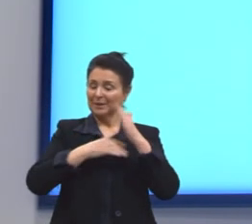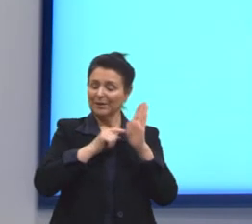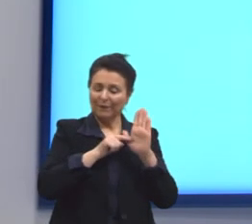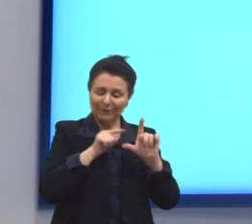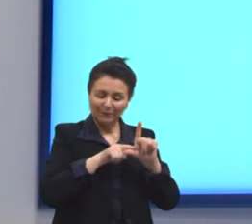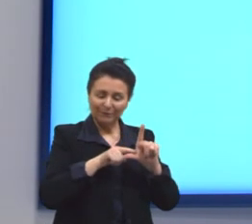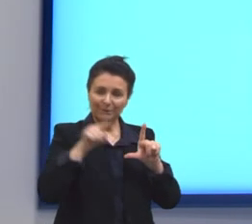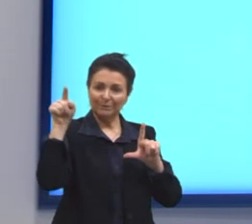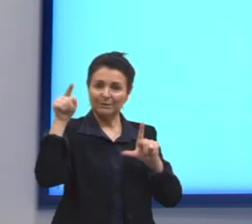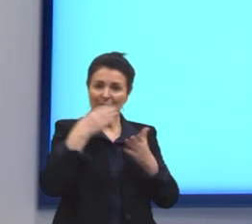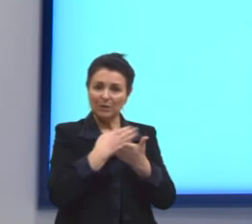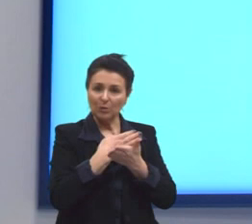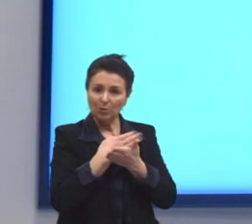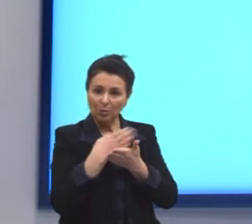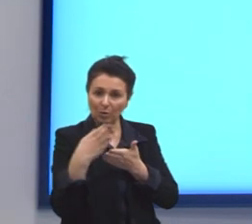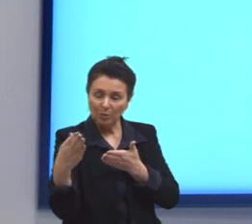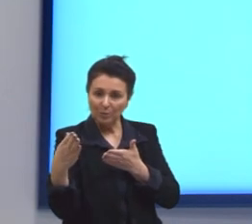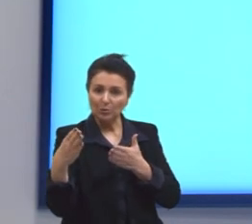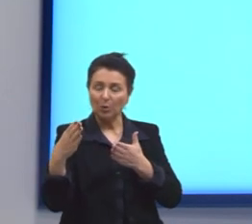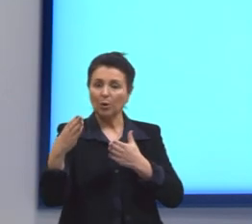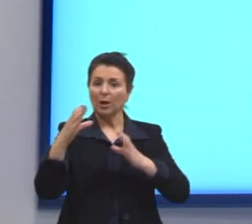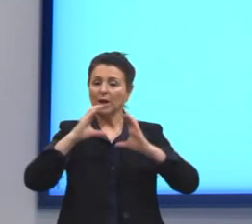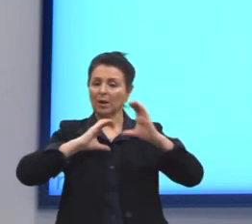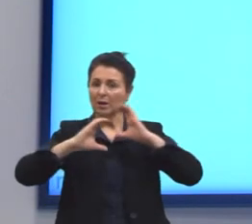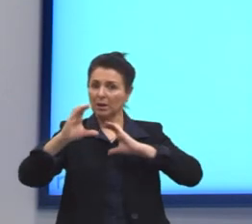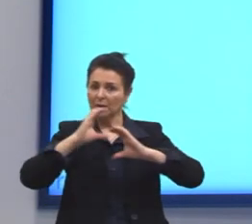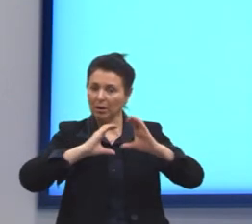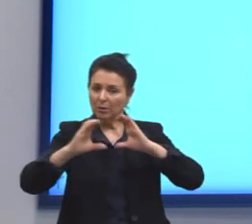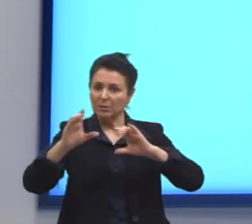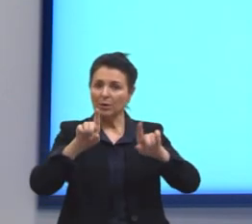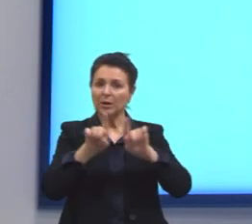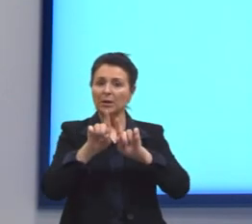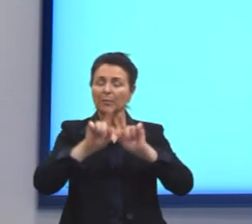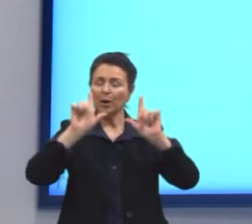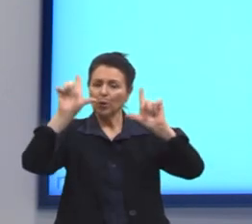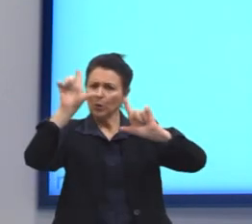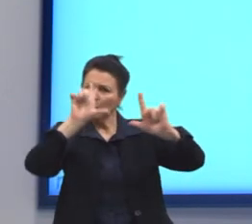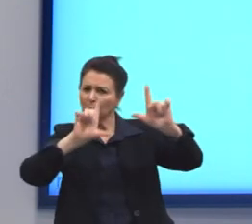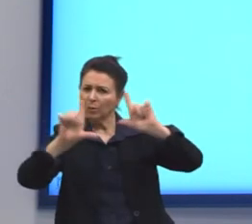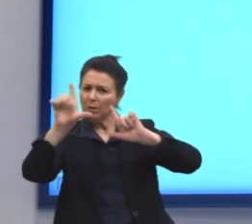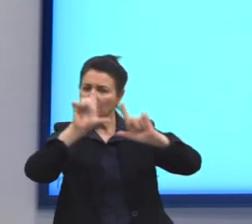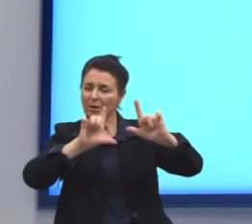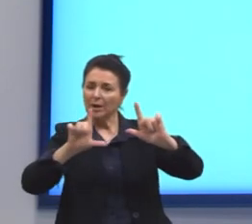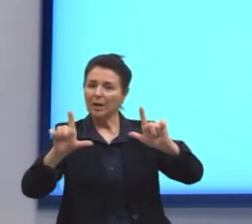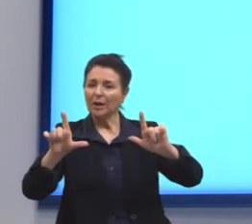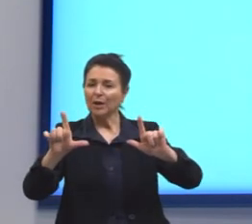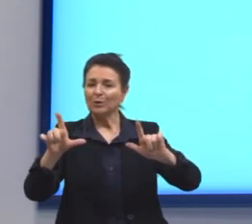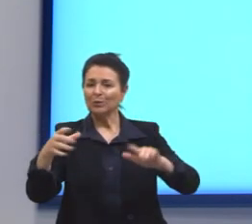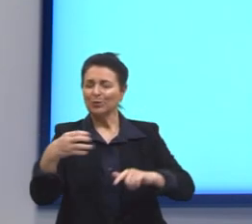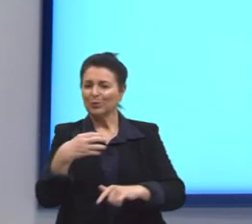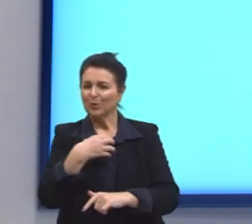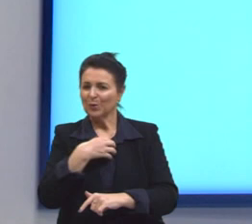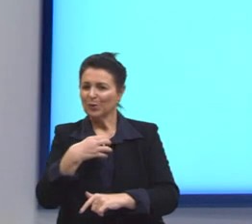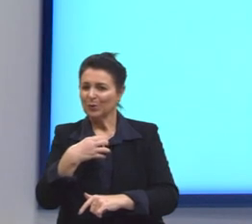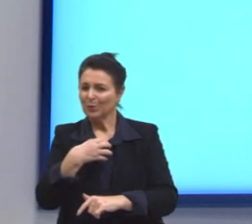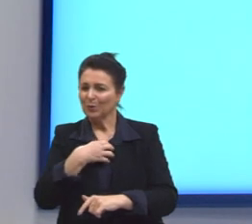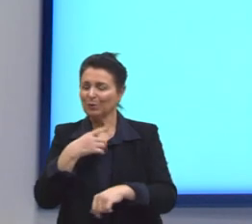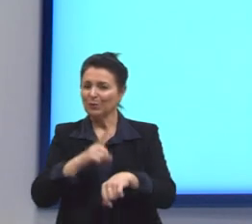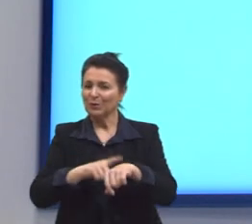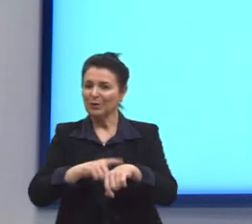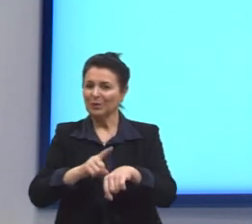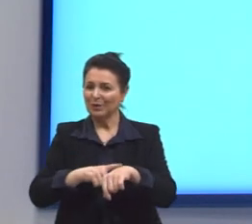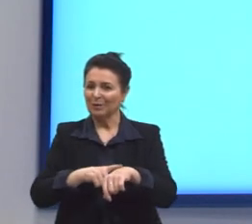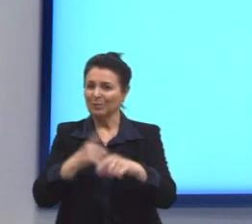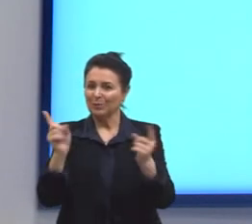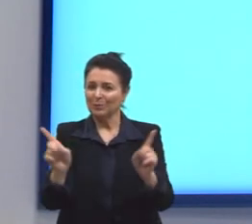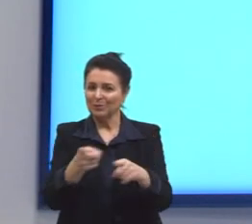instituiu-se, nos meios de comunicação e na indústria do lazer, uma nova era musical. A nova era